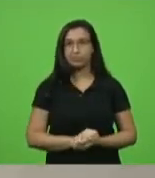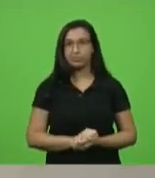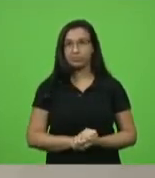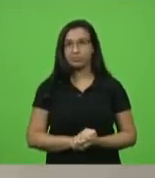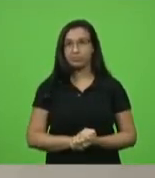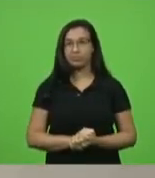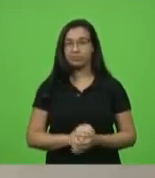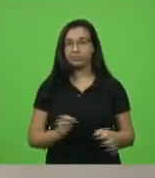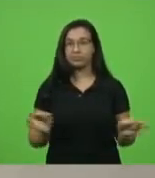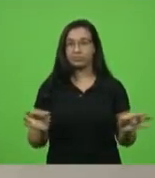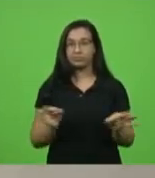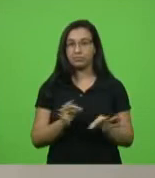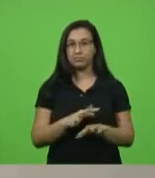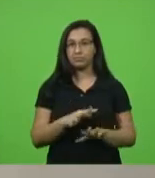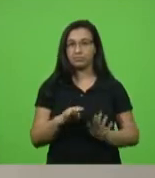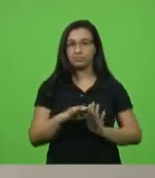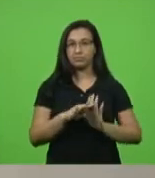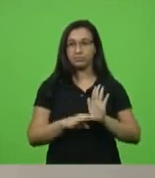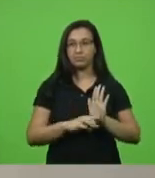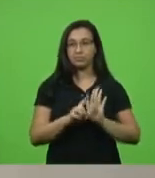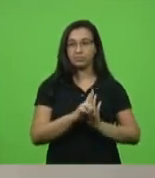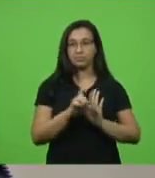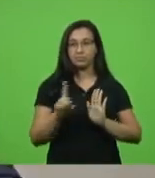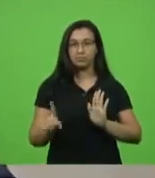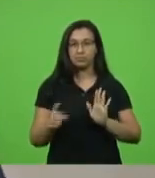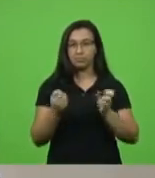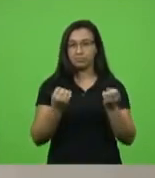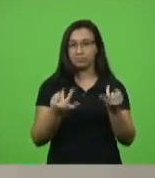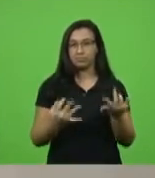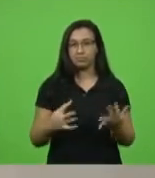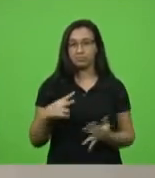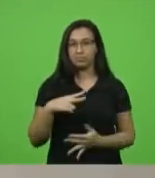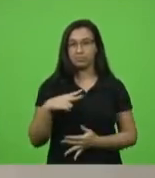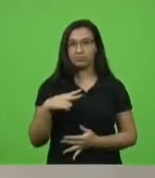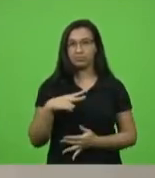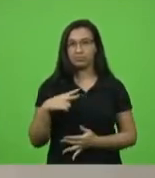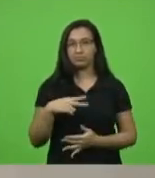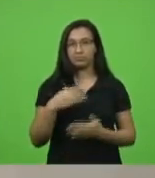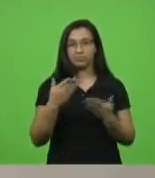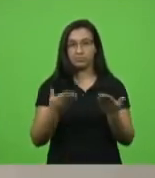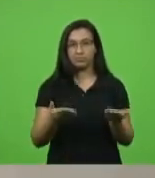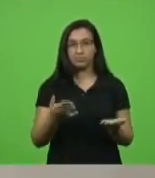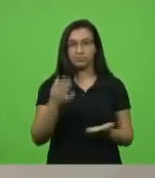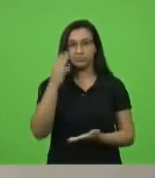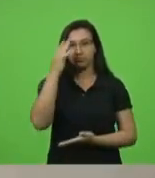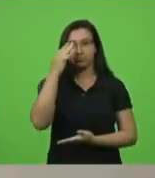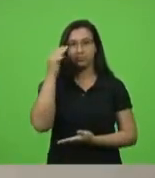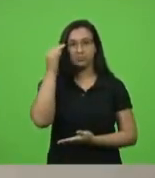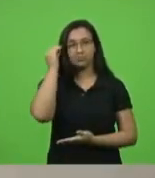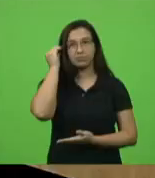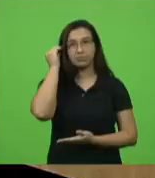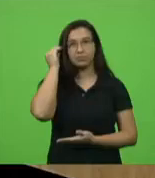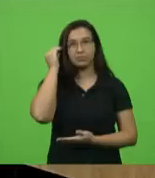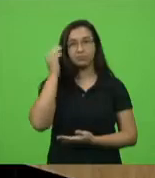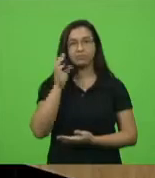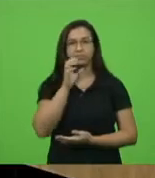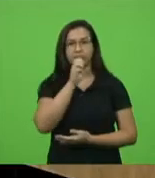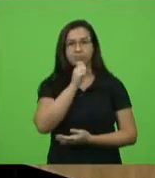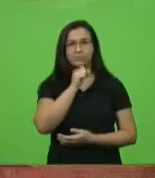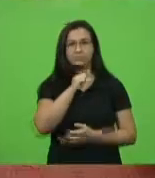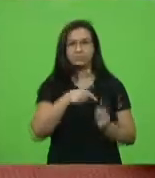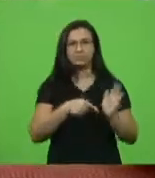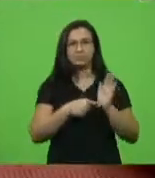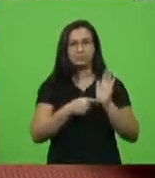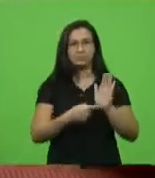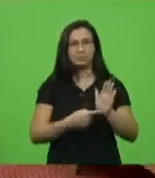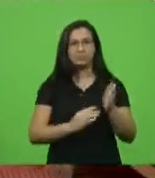Fim da ordem do dia, passamos às explicações pessoais. Com a palavra, deputada Luciane Carminati. Só queria fazer uma menção à indicação que